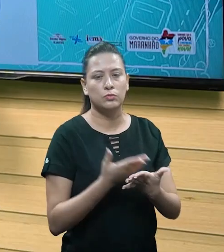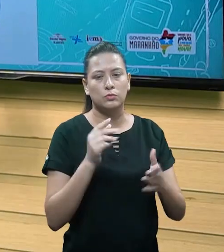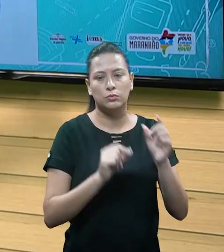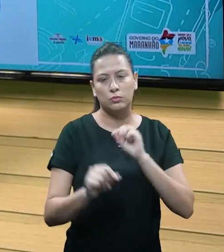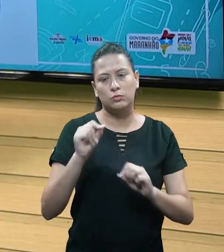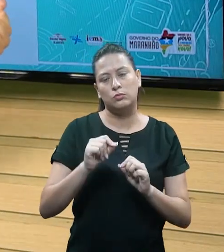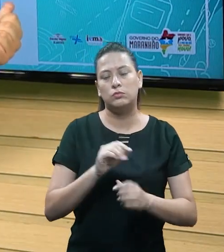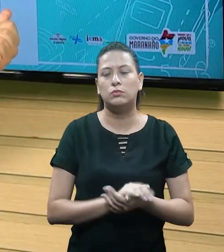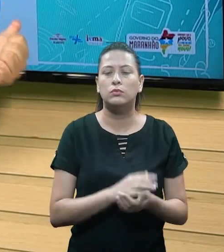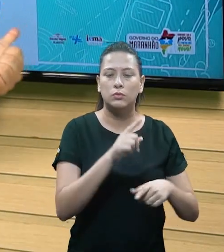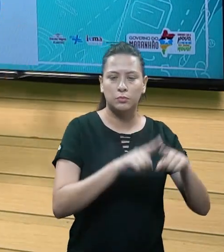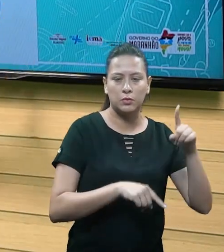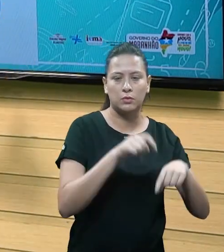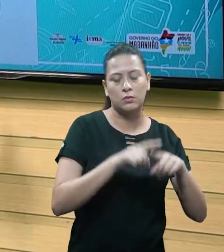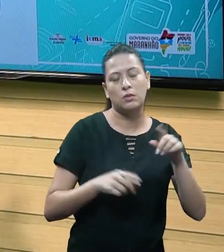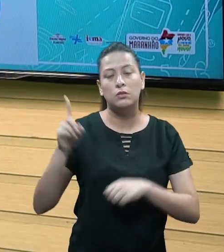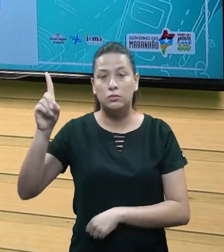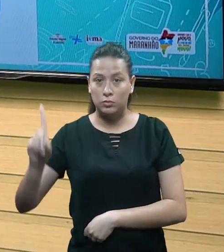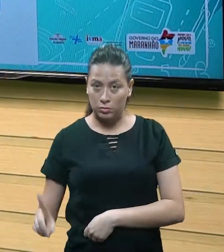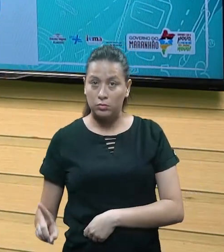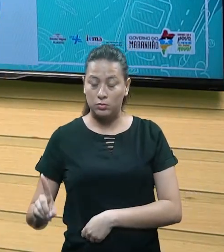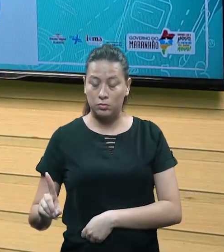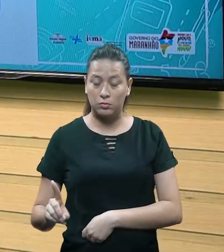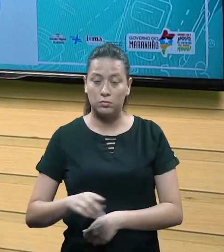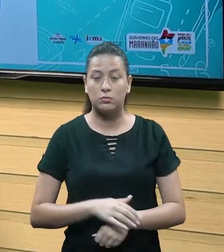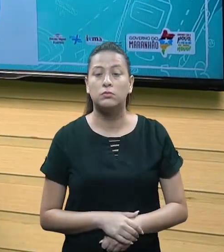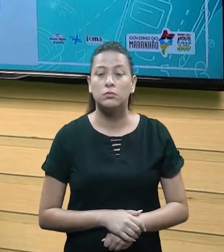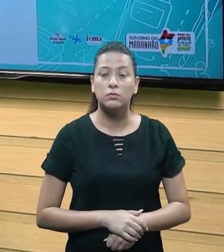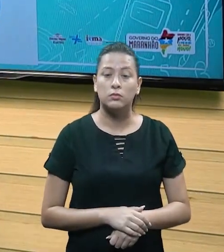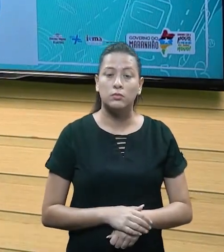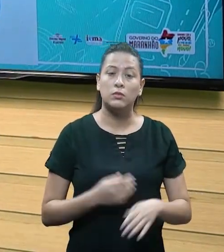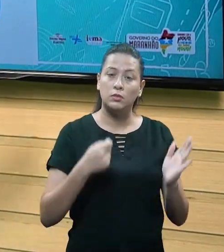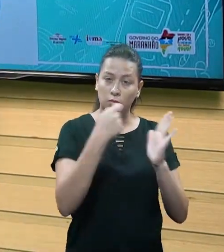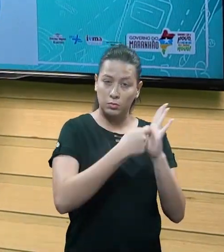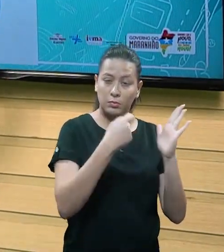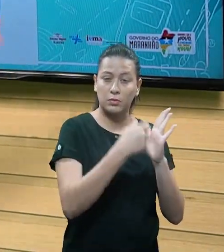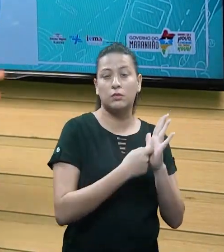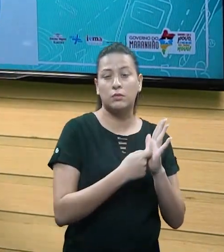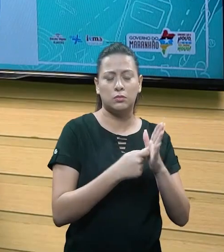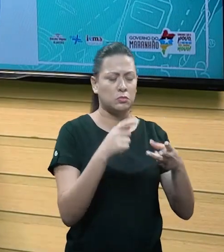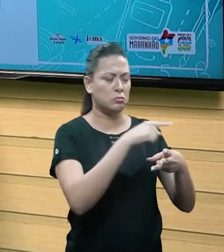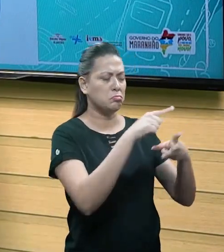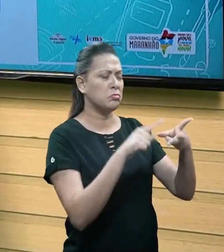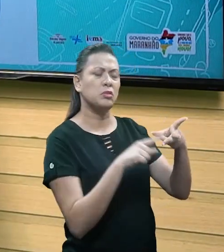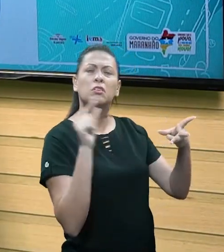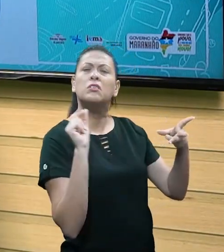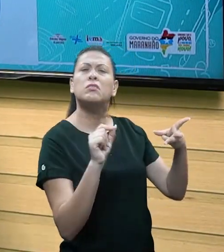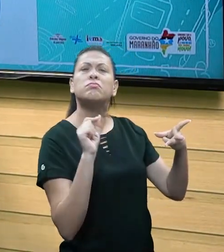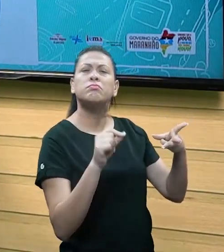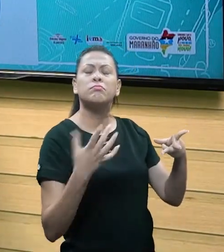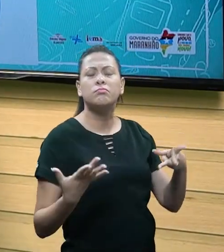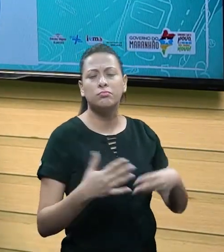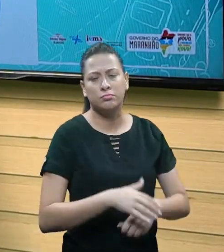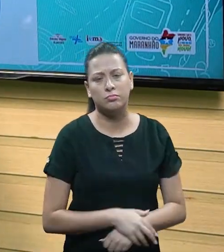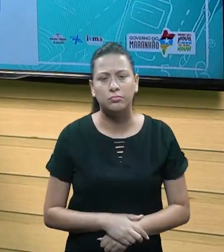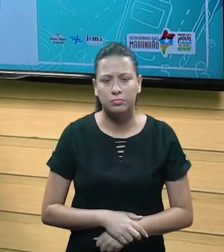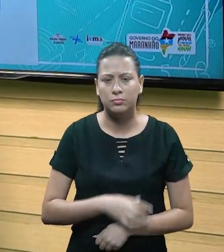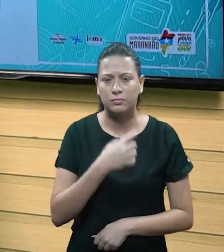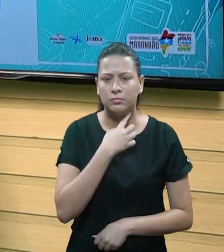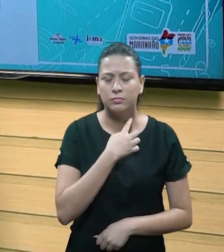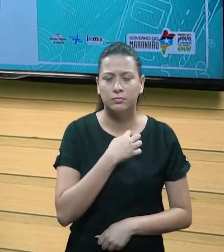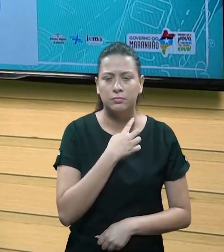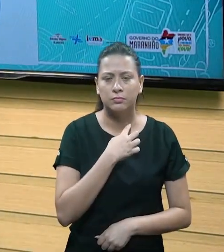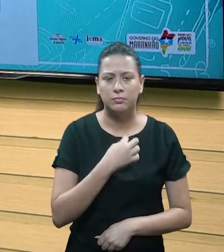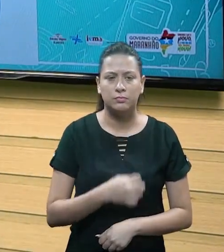levantamento dos bens, levantamento dos direitos e o levantamento das obrigações. E vamos embora ver o que vem ser esses bens, direitos e obrigações, que é o que rodeia, o que